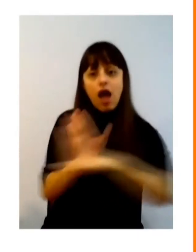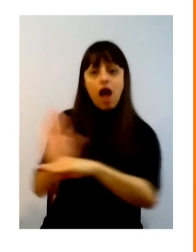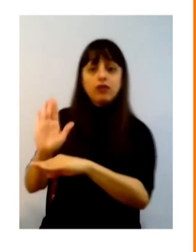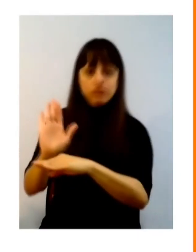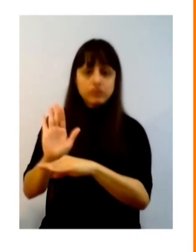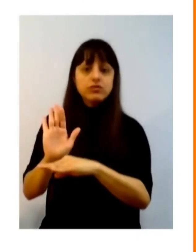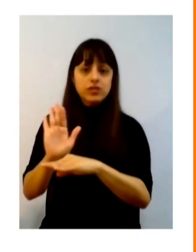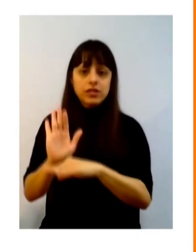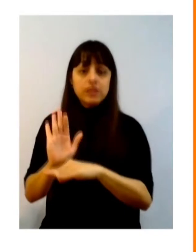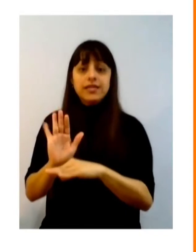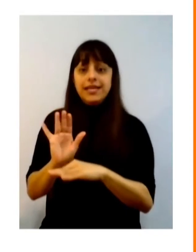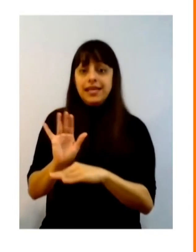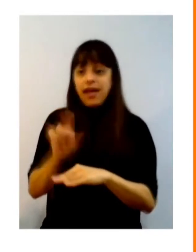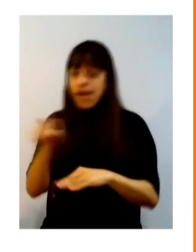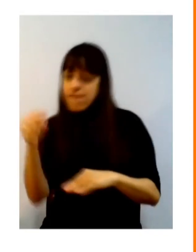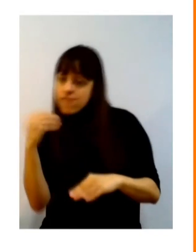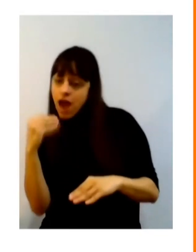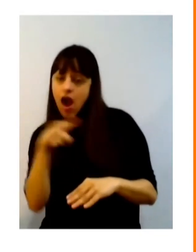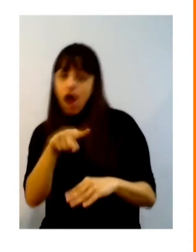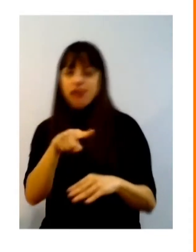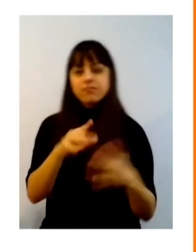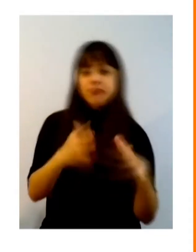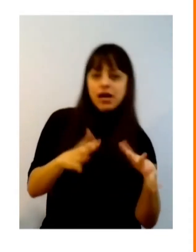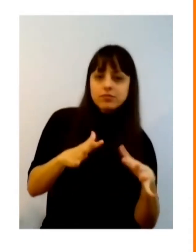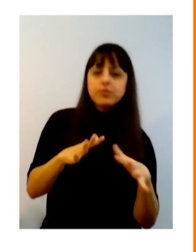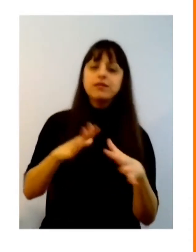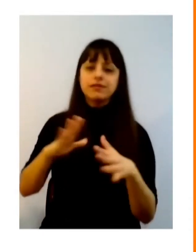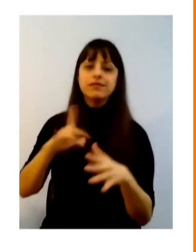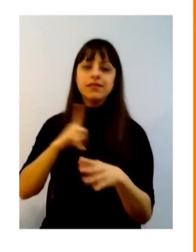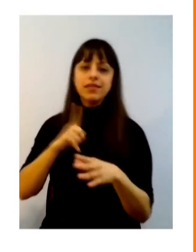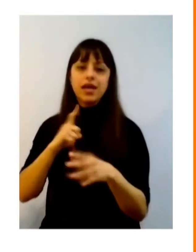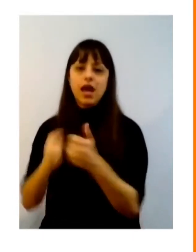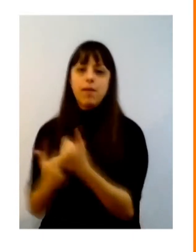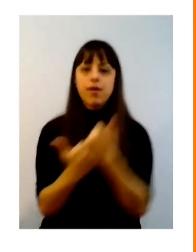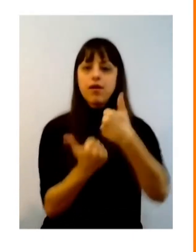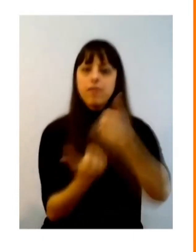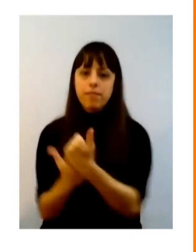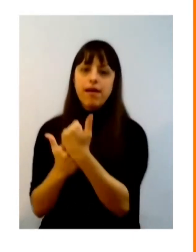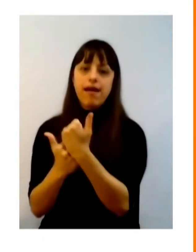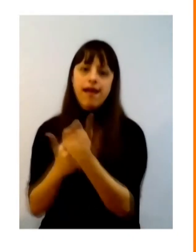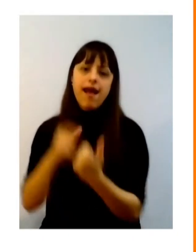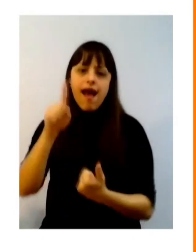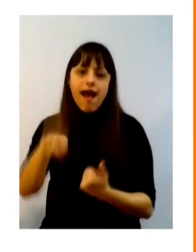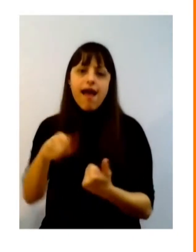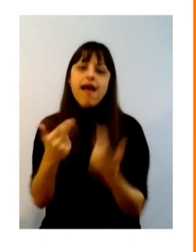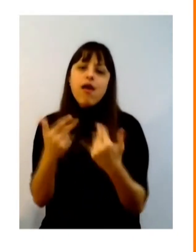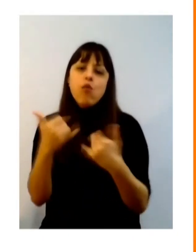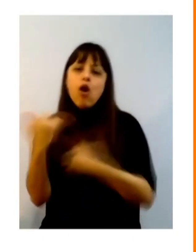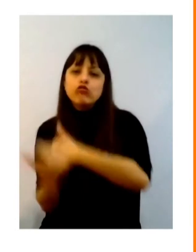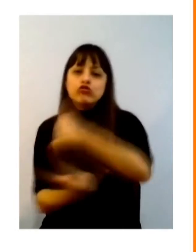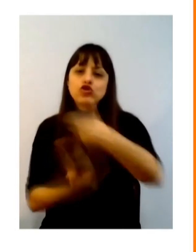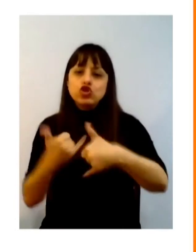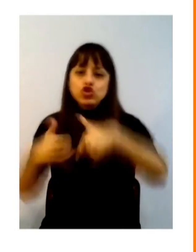mundos fortes de cada um dos jogadores que estão nesse jogo, porque de todas as formas isso é um jogo.